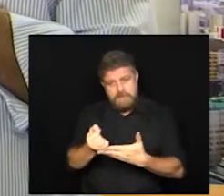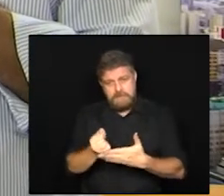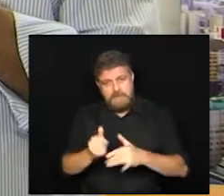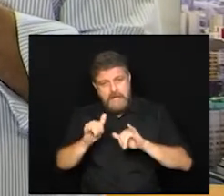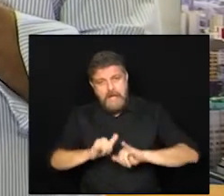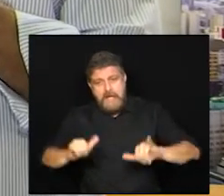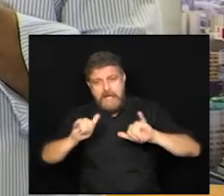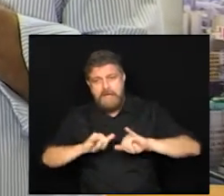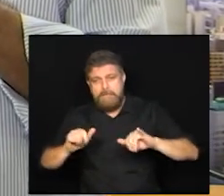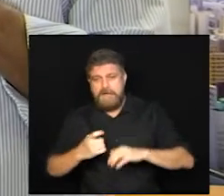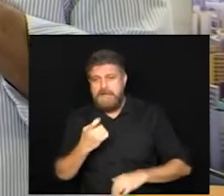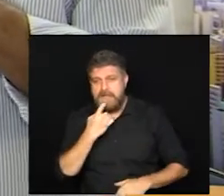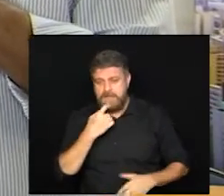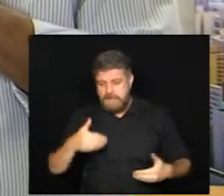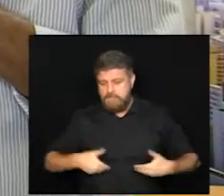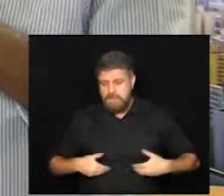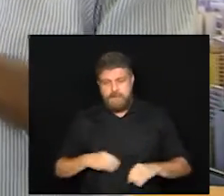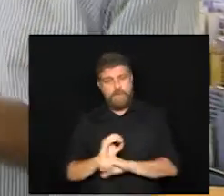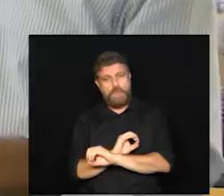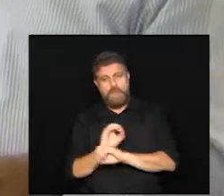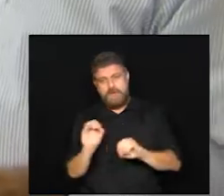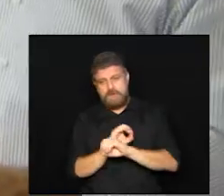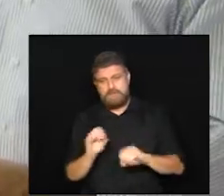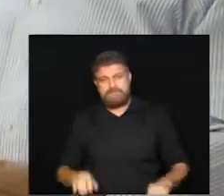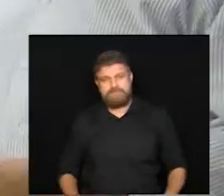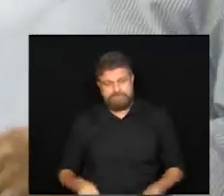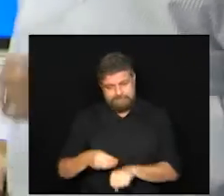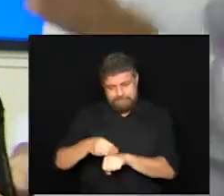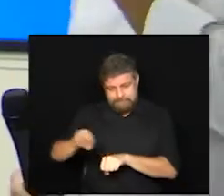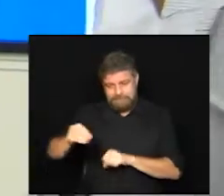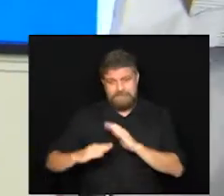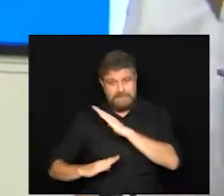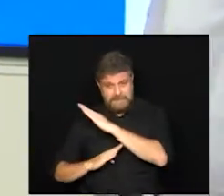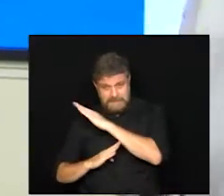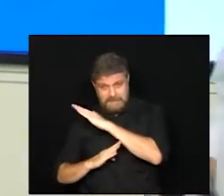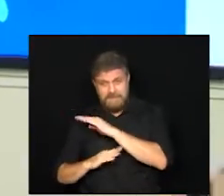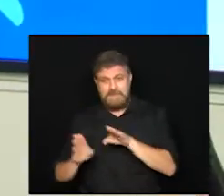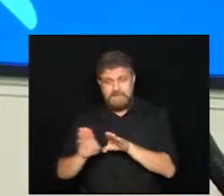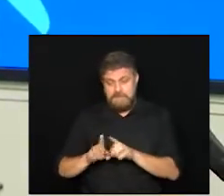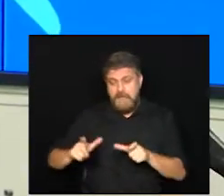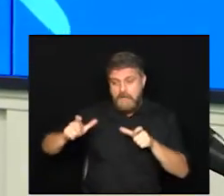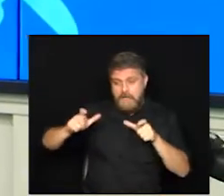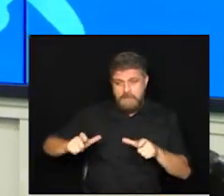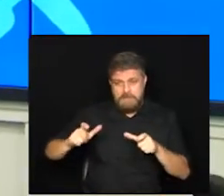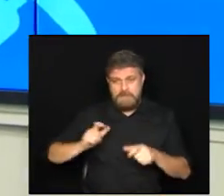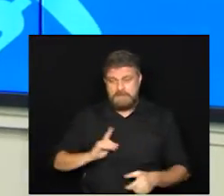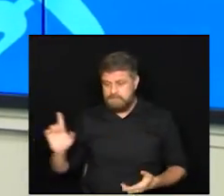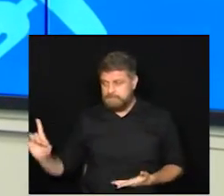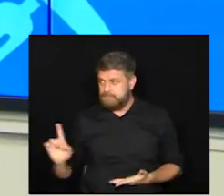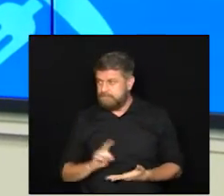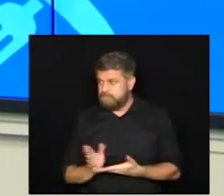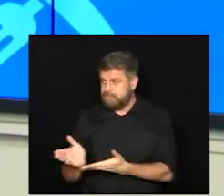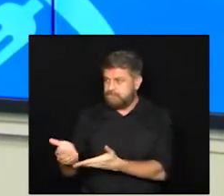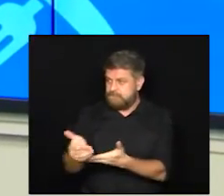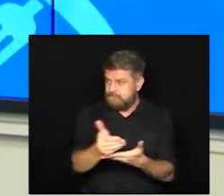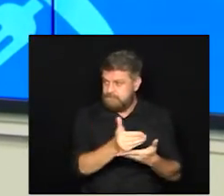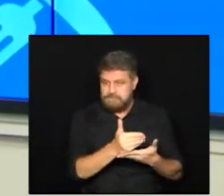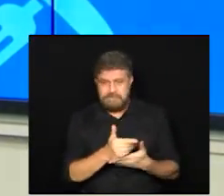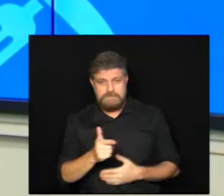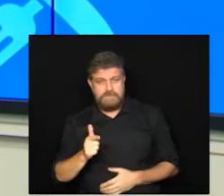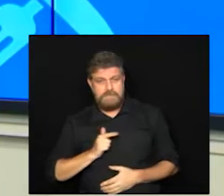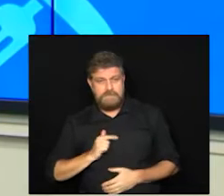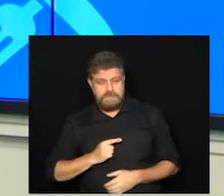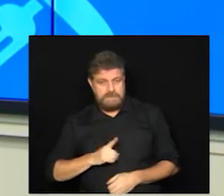ação Campinas Sem Fome é vale a dica né a Câmara Municipal que também é um ponto de arrecadação a partir